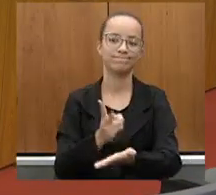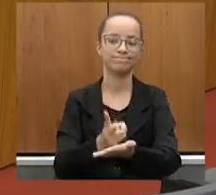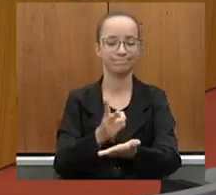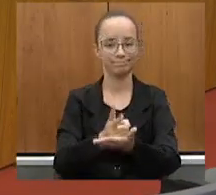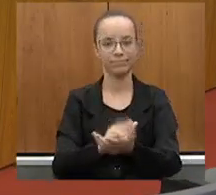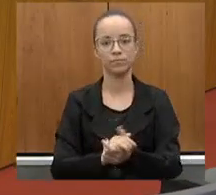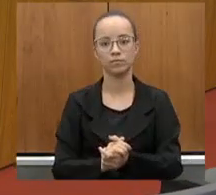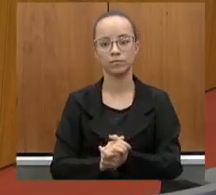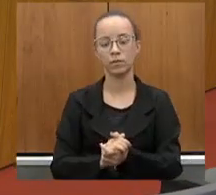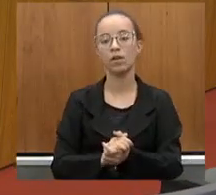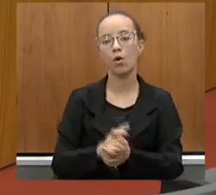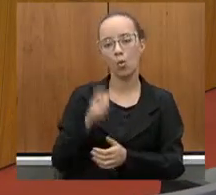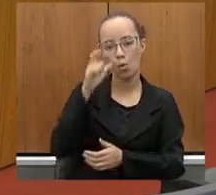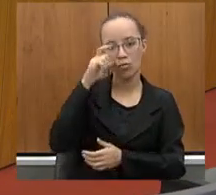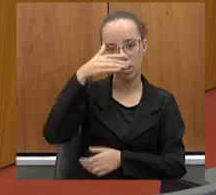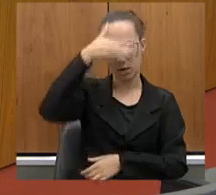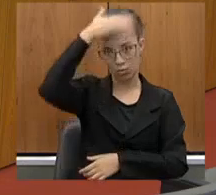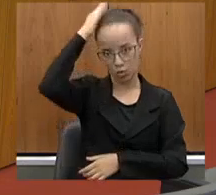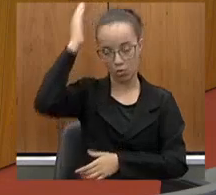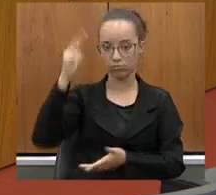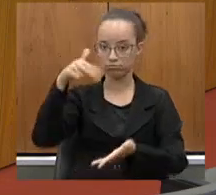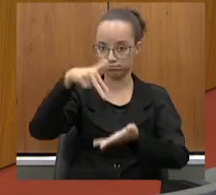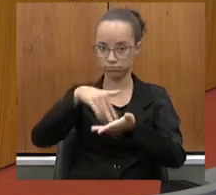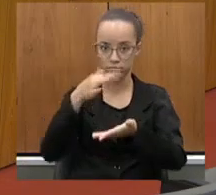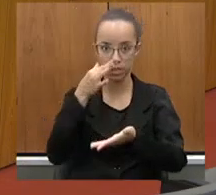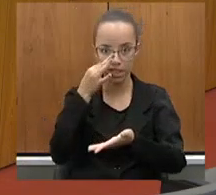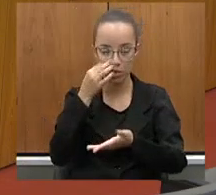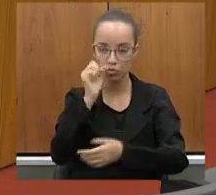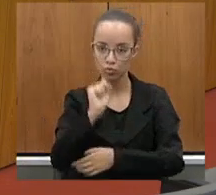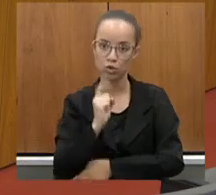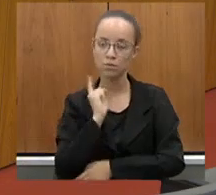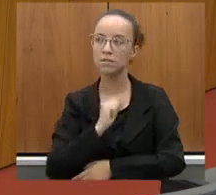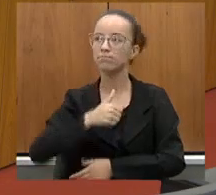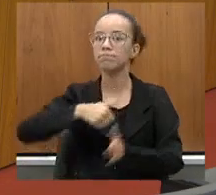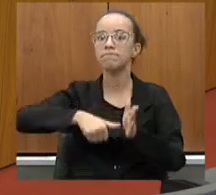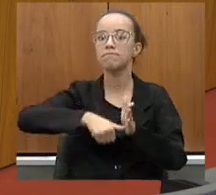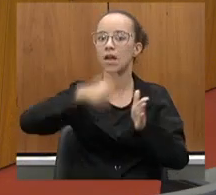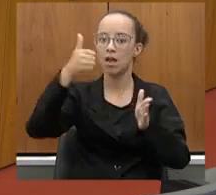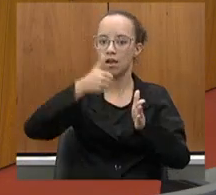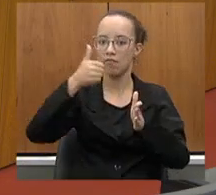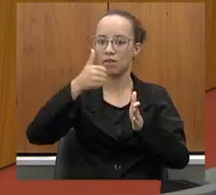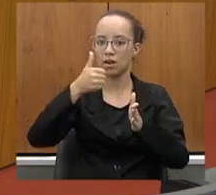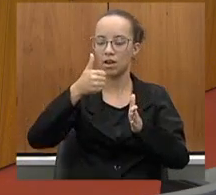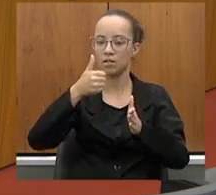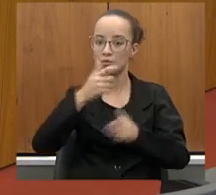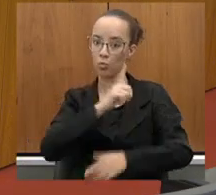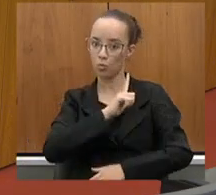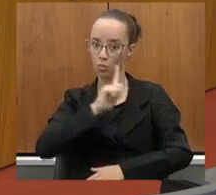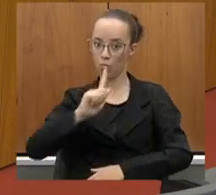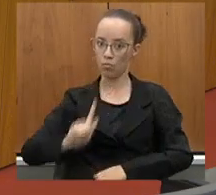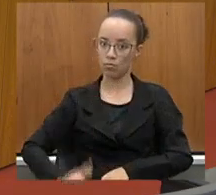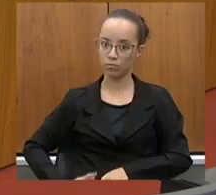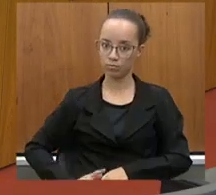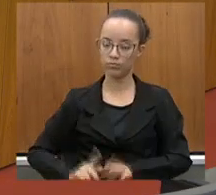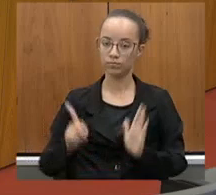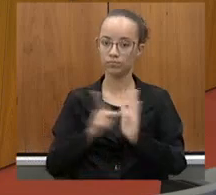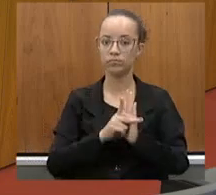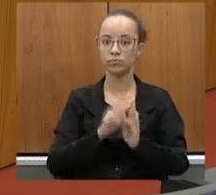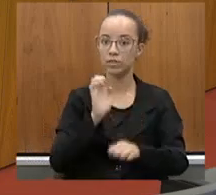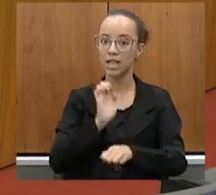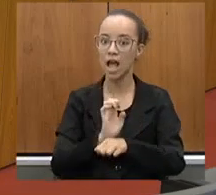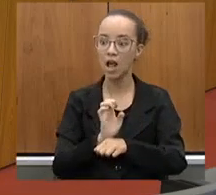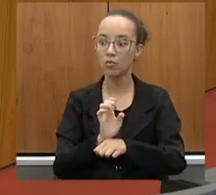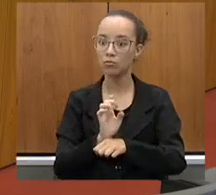governador Zeme esteve no sul de Minas pela primeira vez como governador de Estado, ele esteve na minha